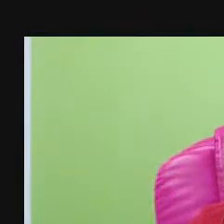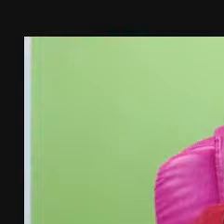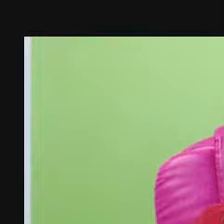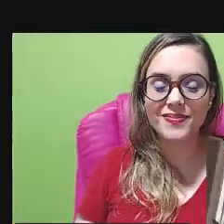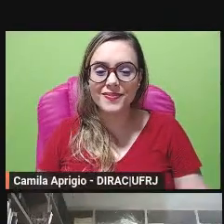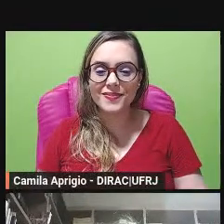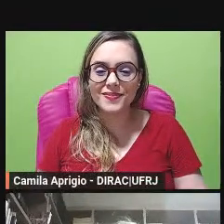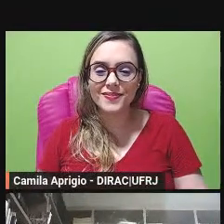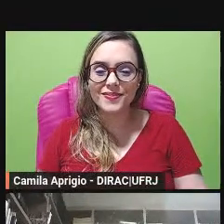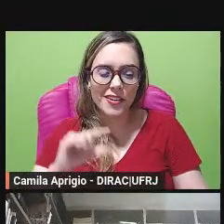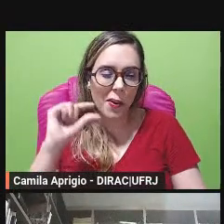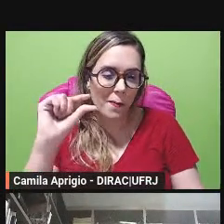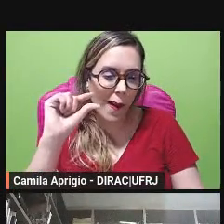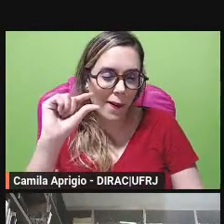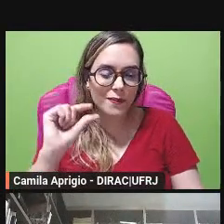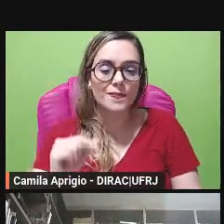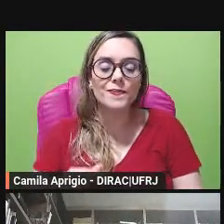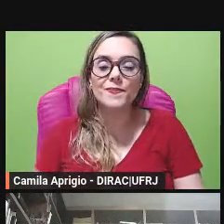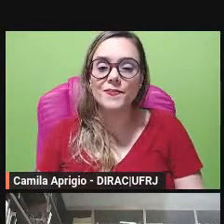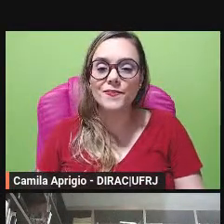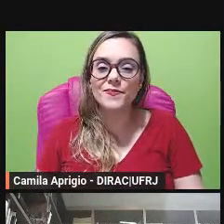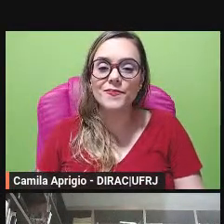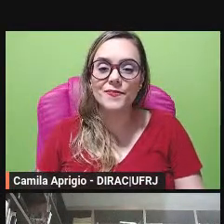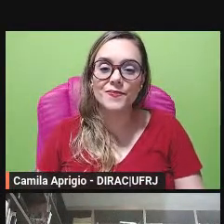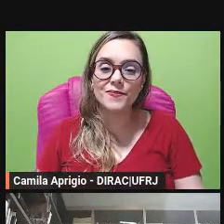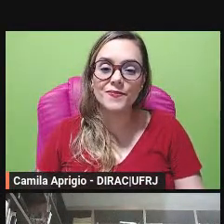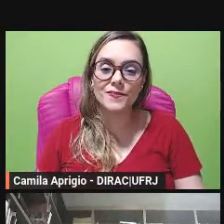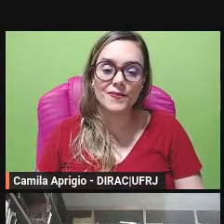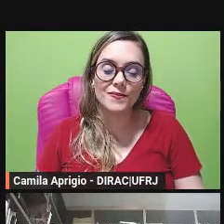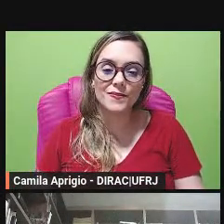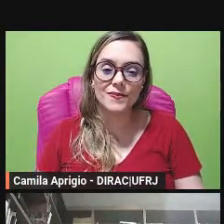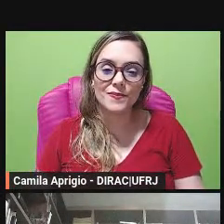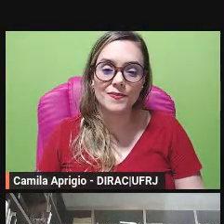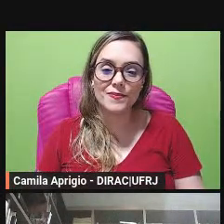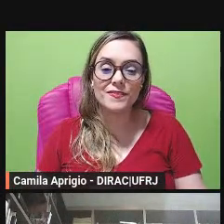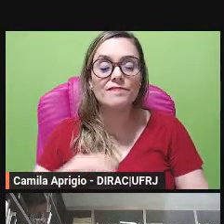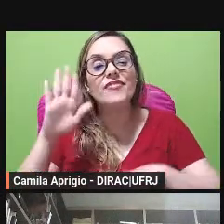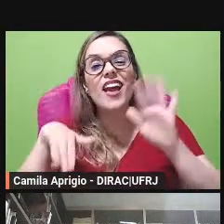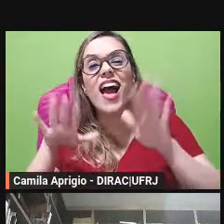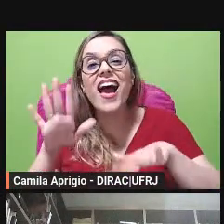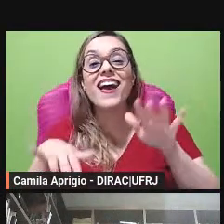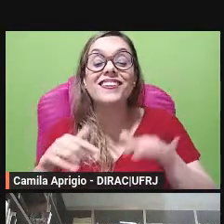só um minutinho gente que eu apanho aqui um pouquinho